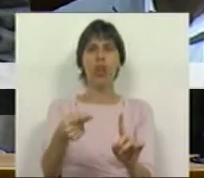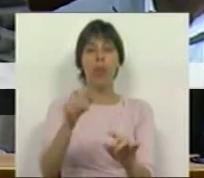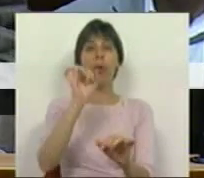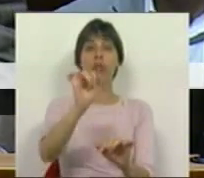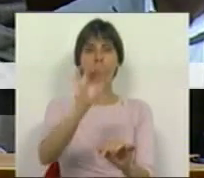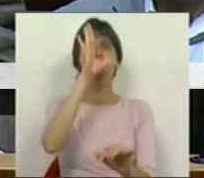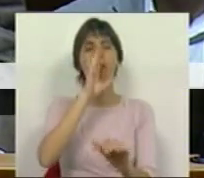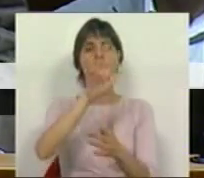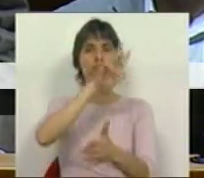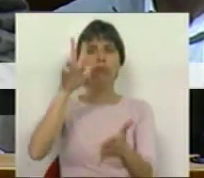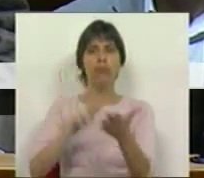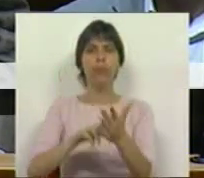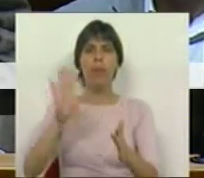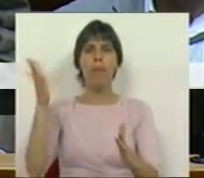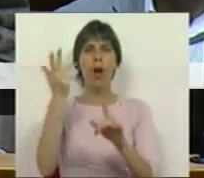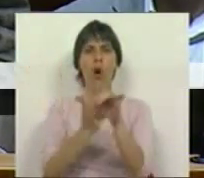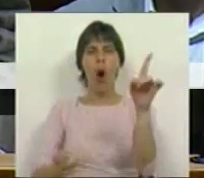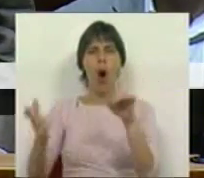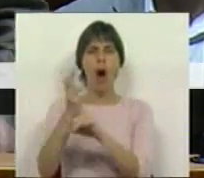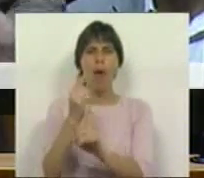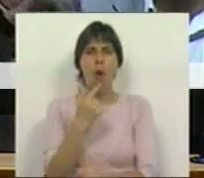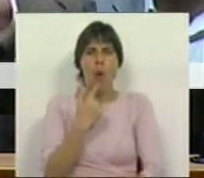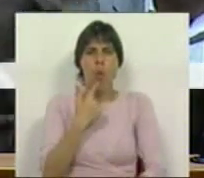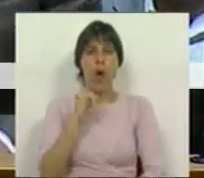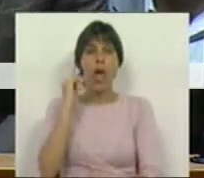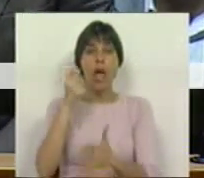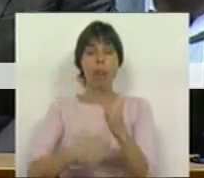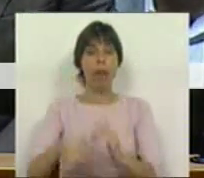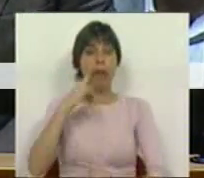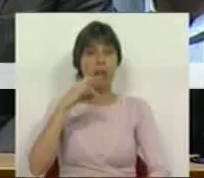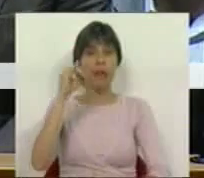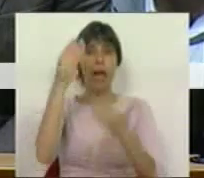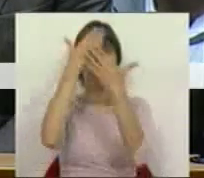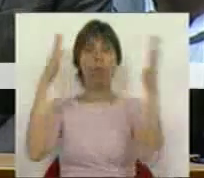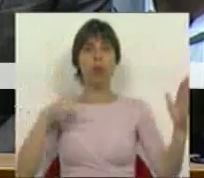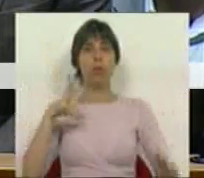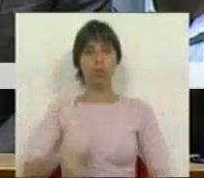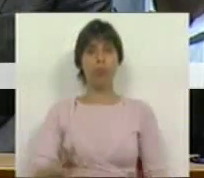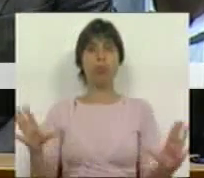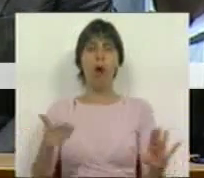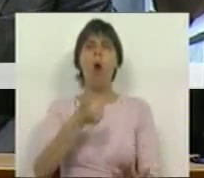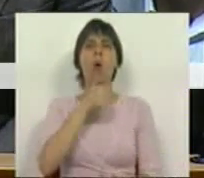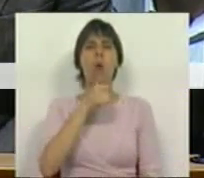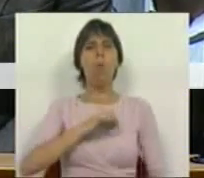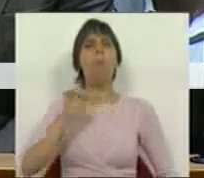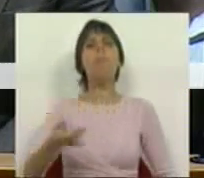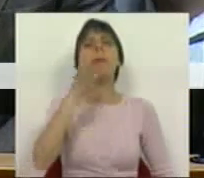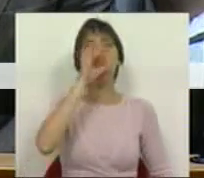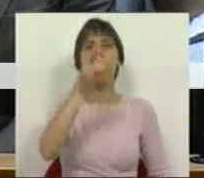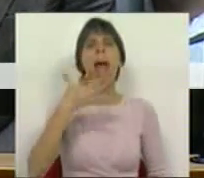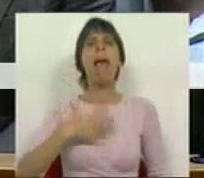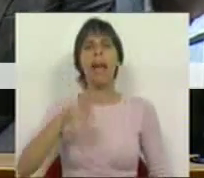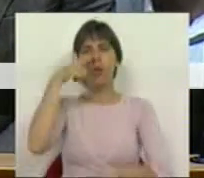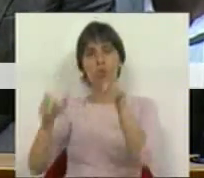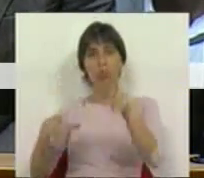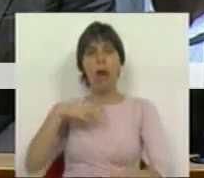o Sr. Governo aprovava o maior aumento de impostos que alguma vez a democracia portuguesa viu. Como é que o Sr. Primeiro-Ministro quer que